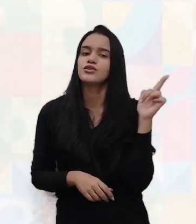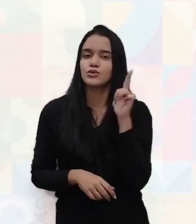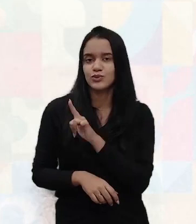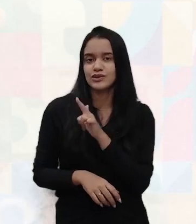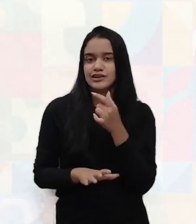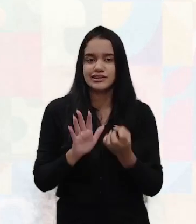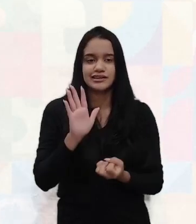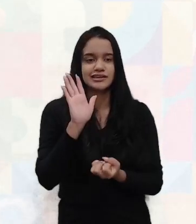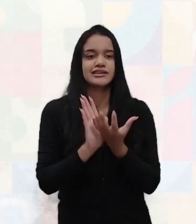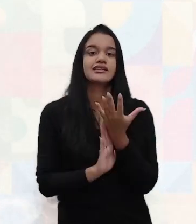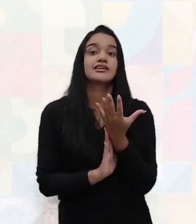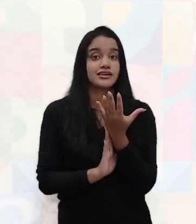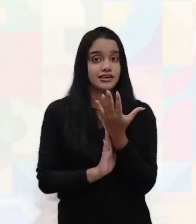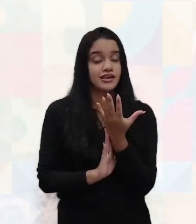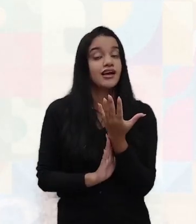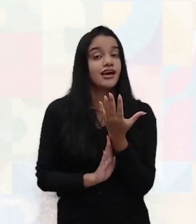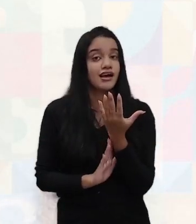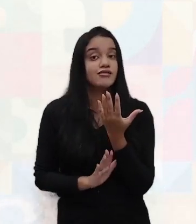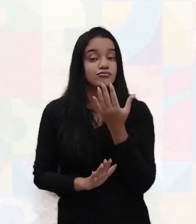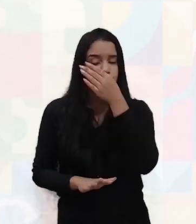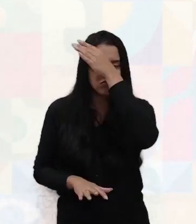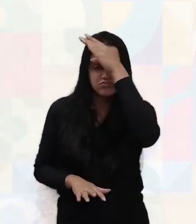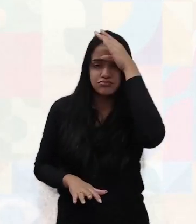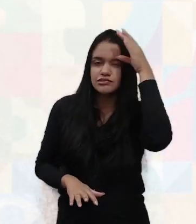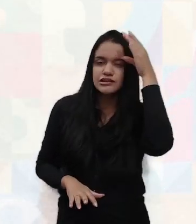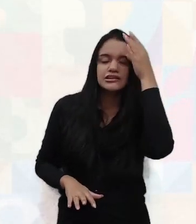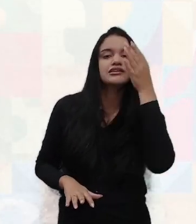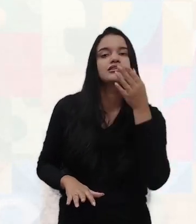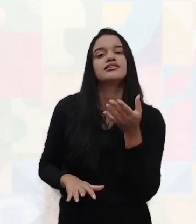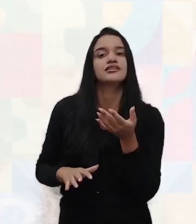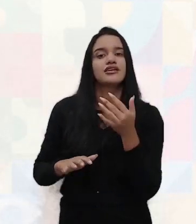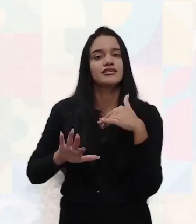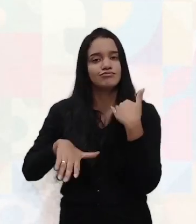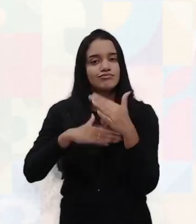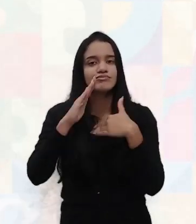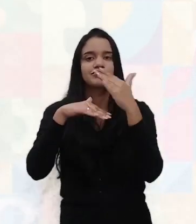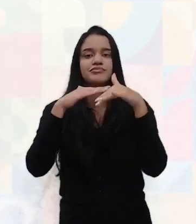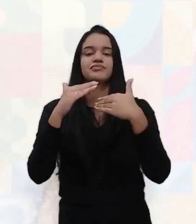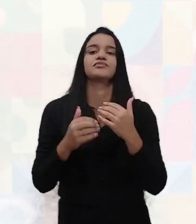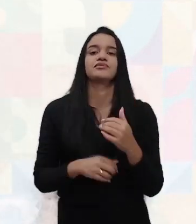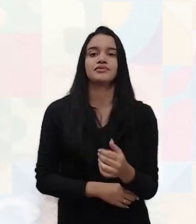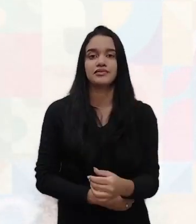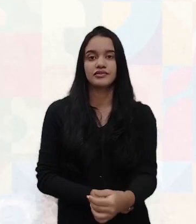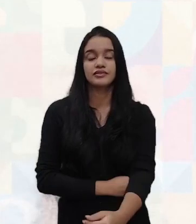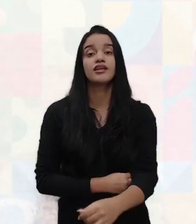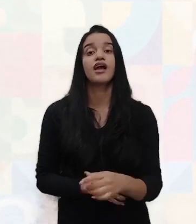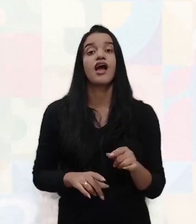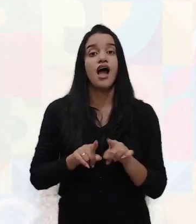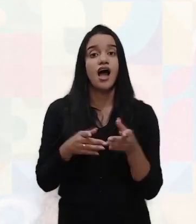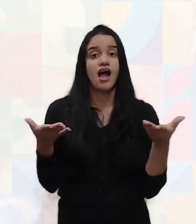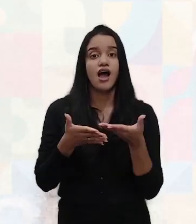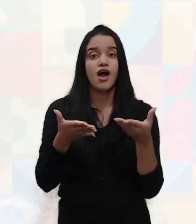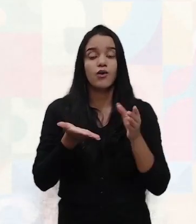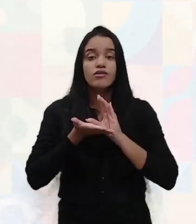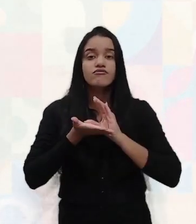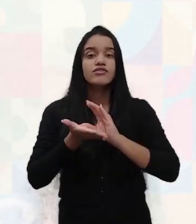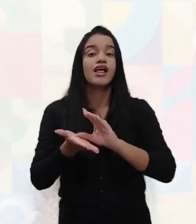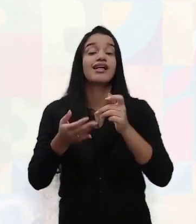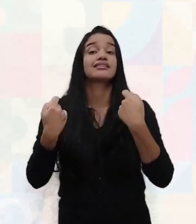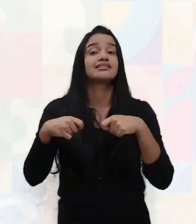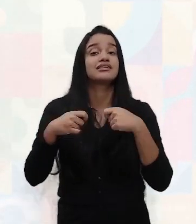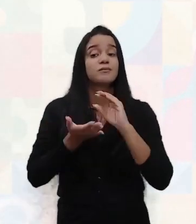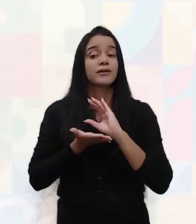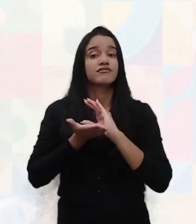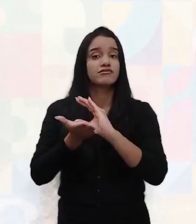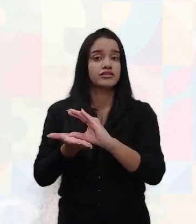criar uma carteira de clientes e, com certeza, avançar em seu negócio. O panorama de investimentos. Quanto será necessário para investir